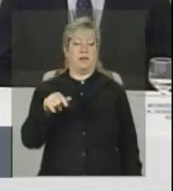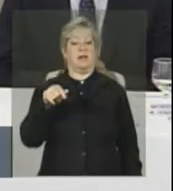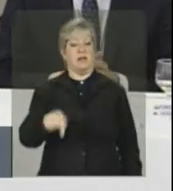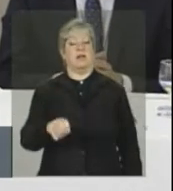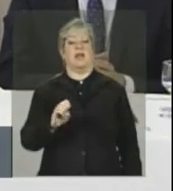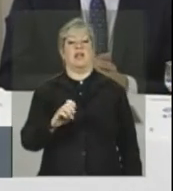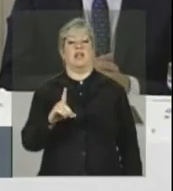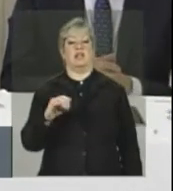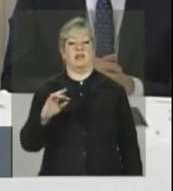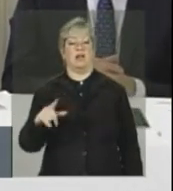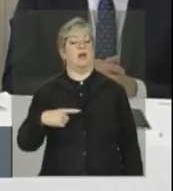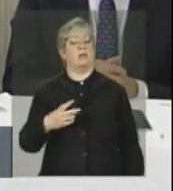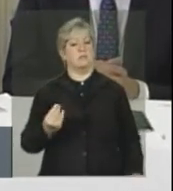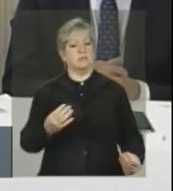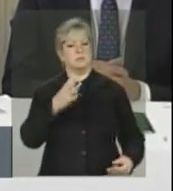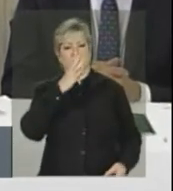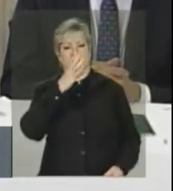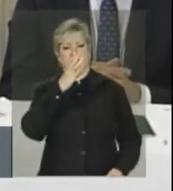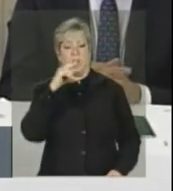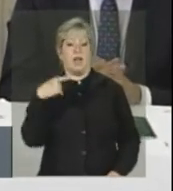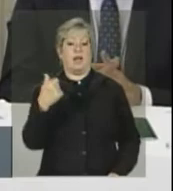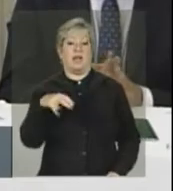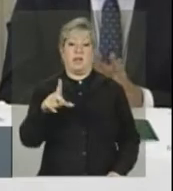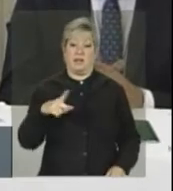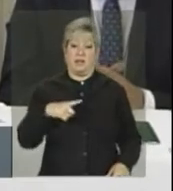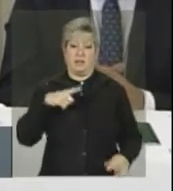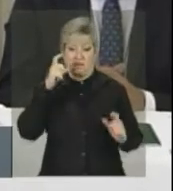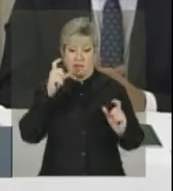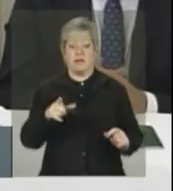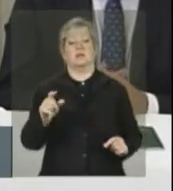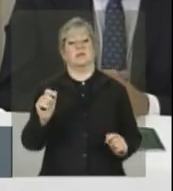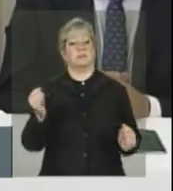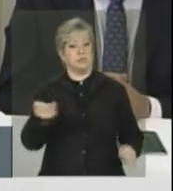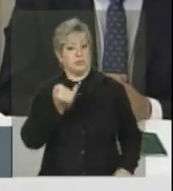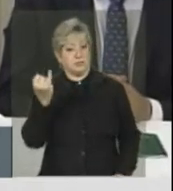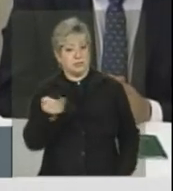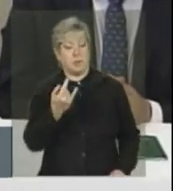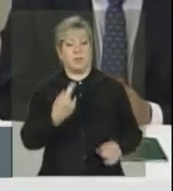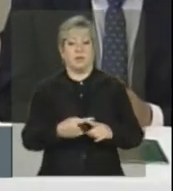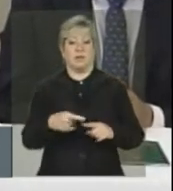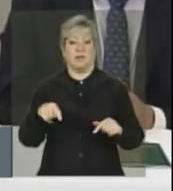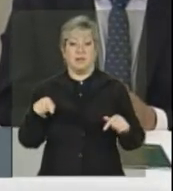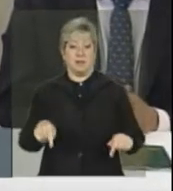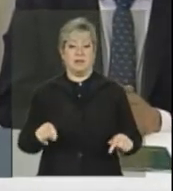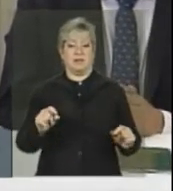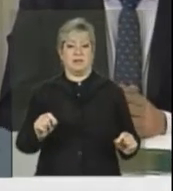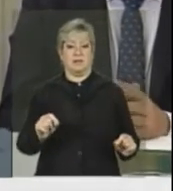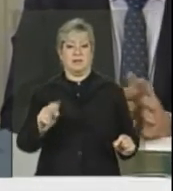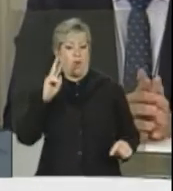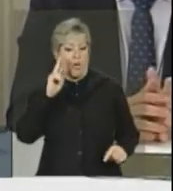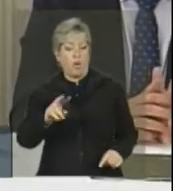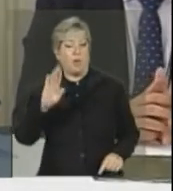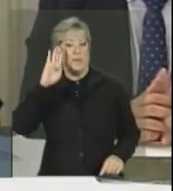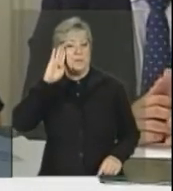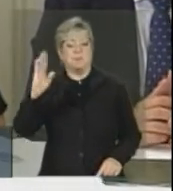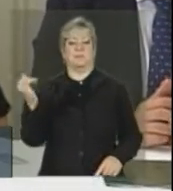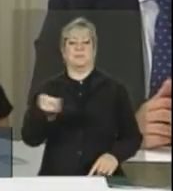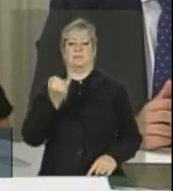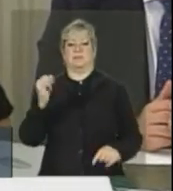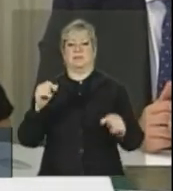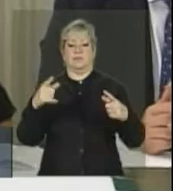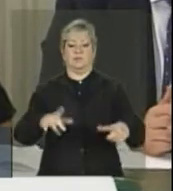interessante, para quem tiver interesse, eu acho que vale a pena olhar, porque ele olha e prioriza no